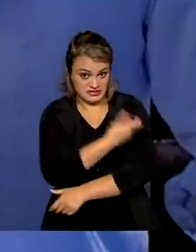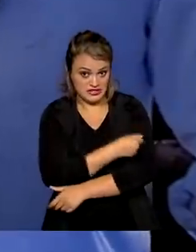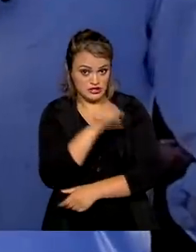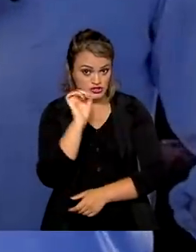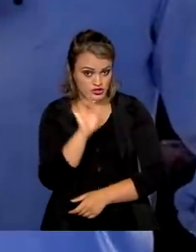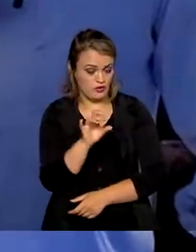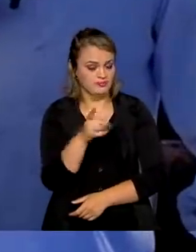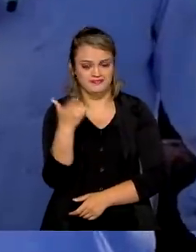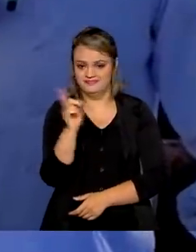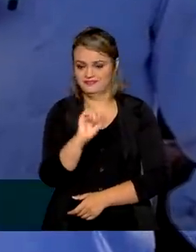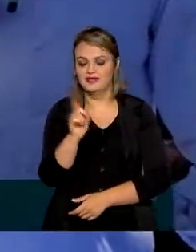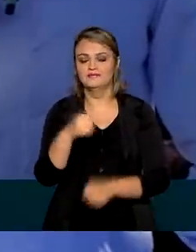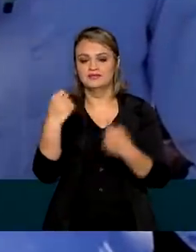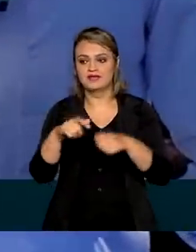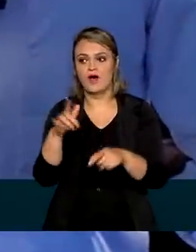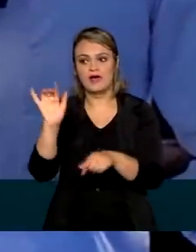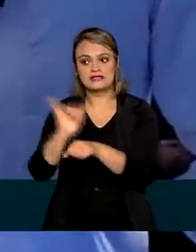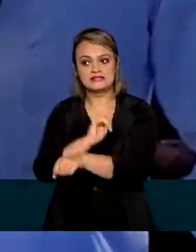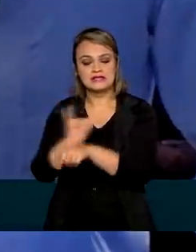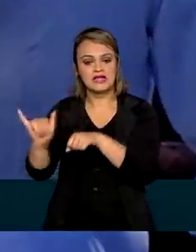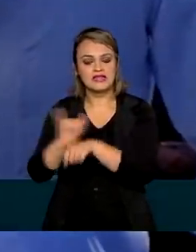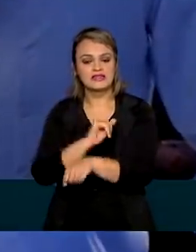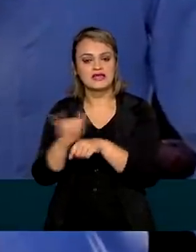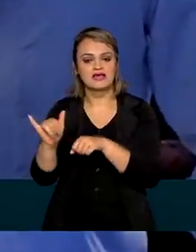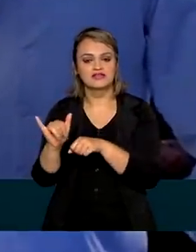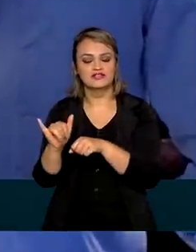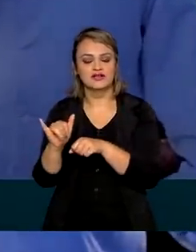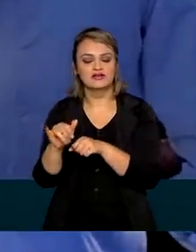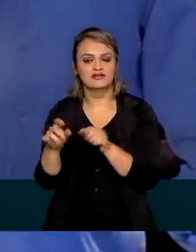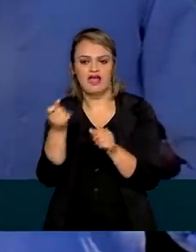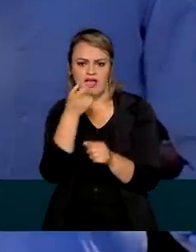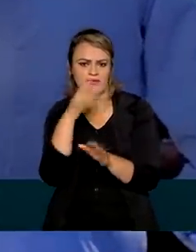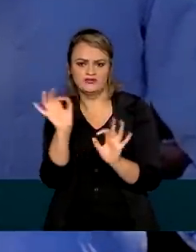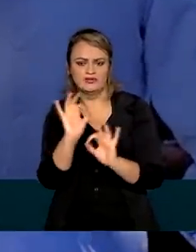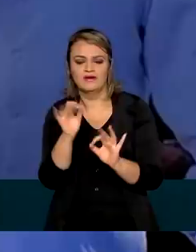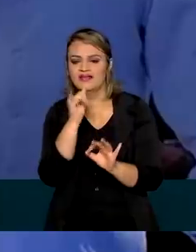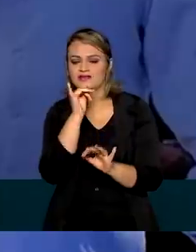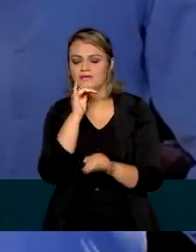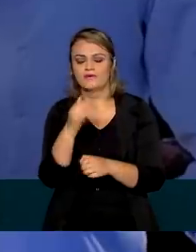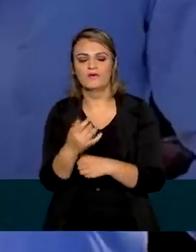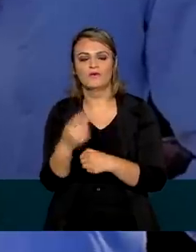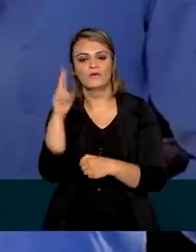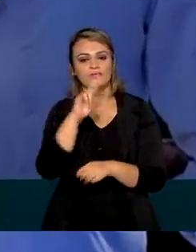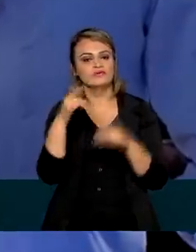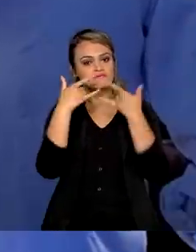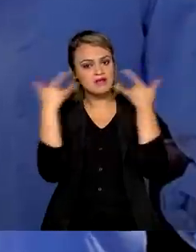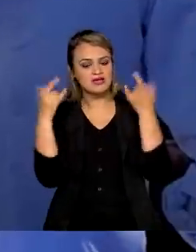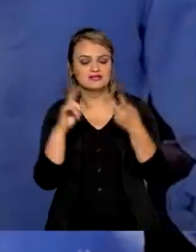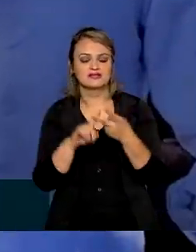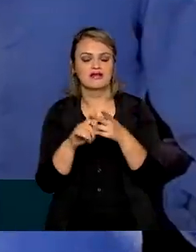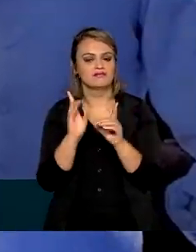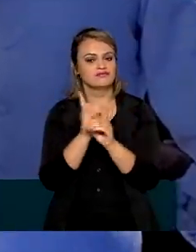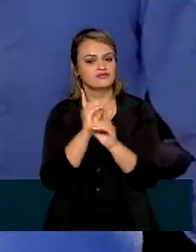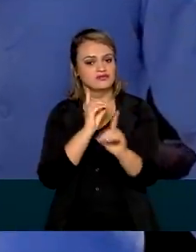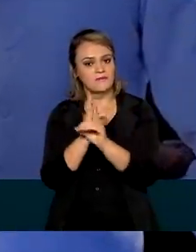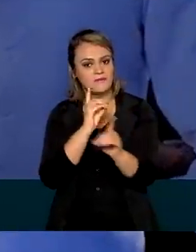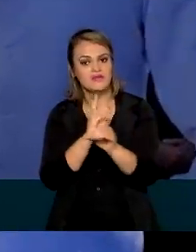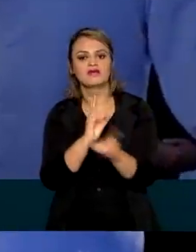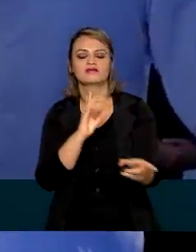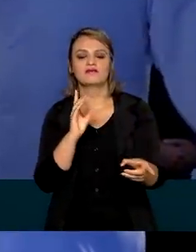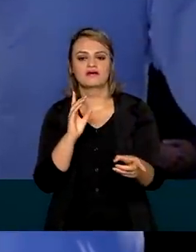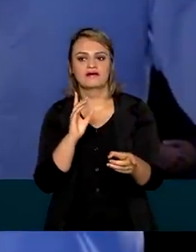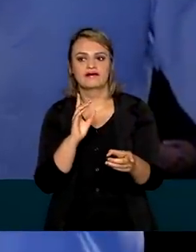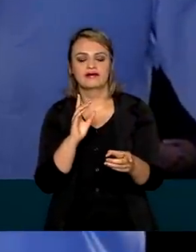incentivar as chamadas medidas não farmacológicas, como o uso de máscaras, distanciamento social